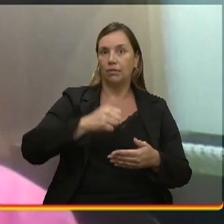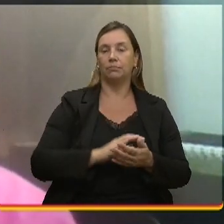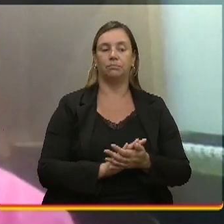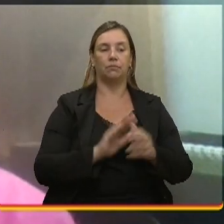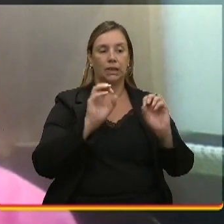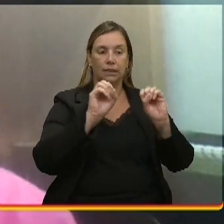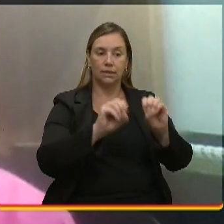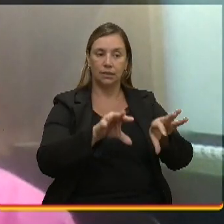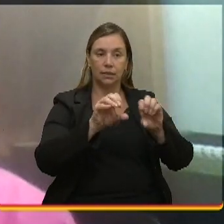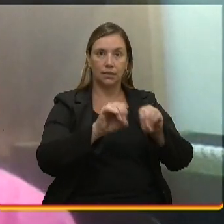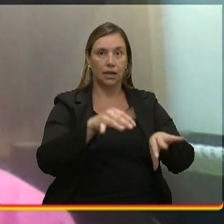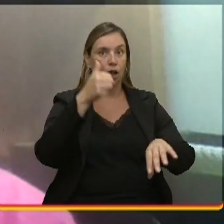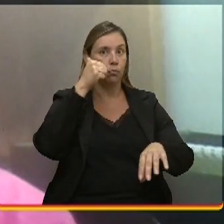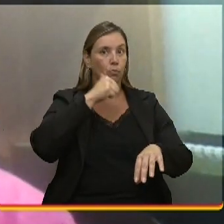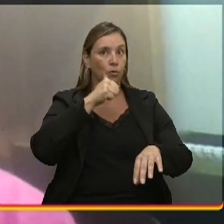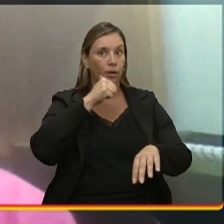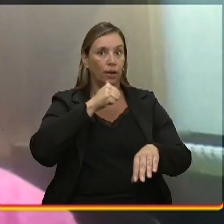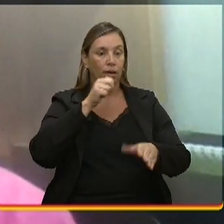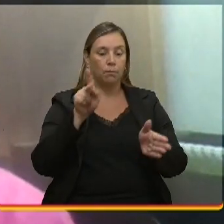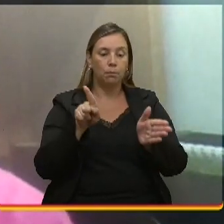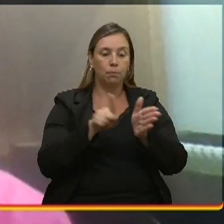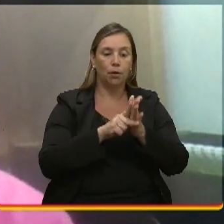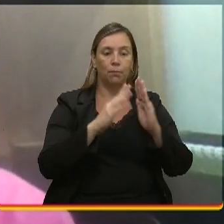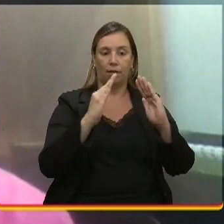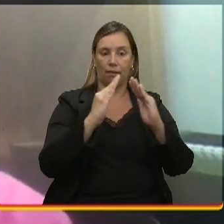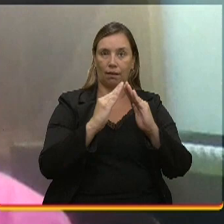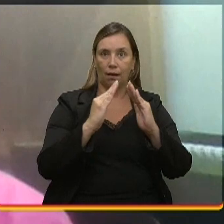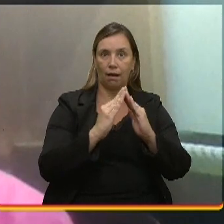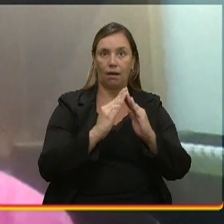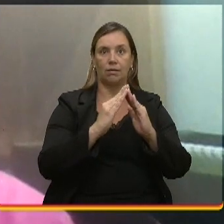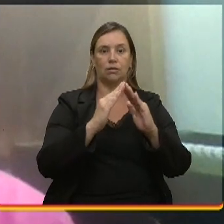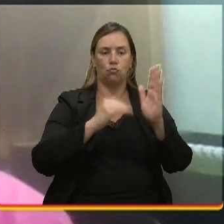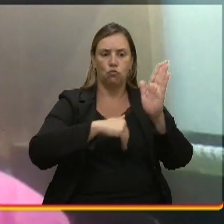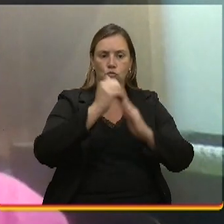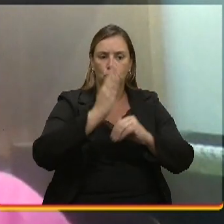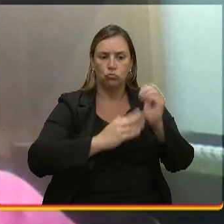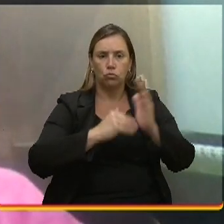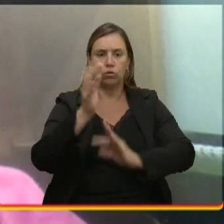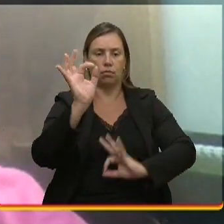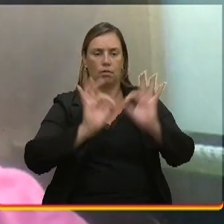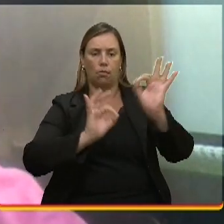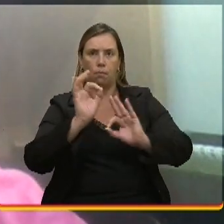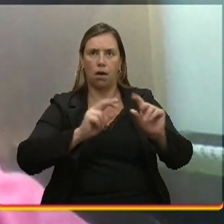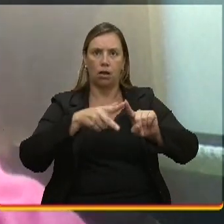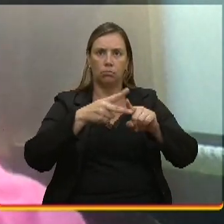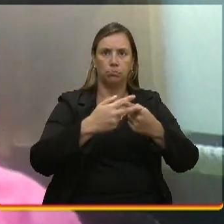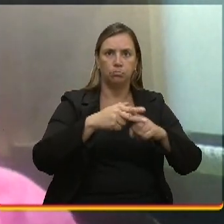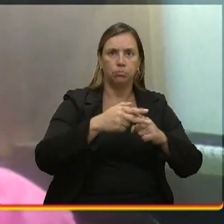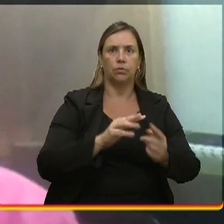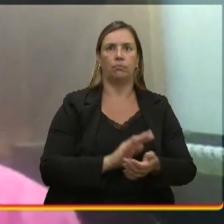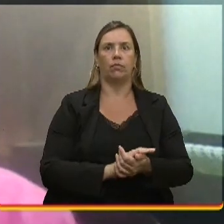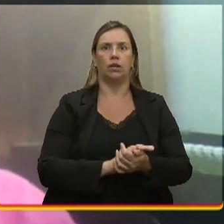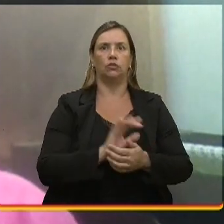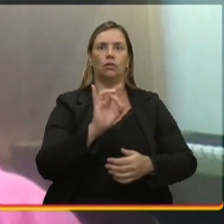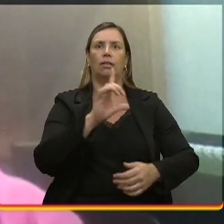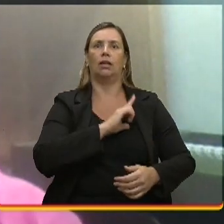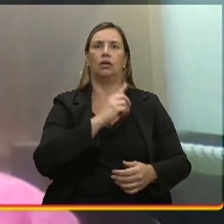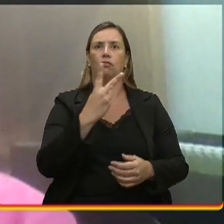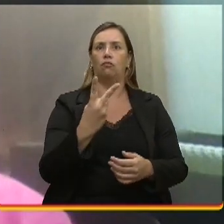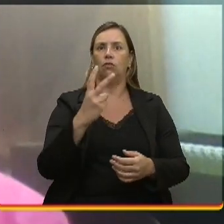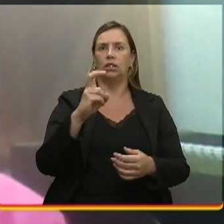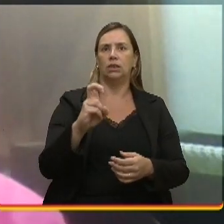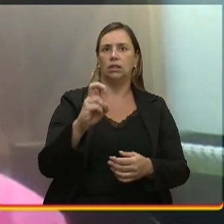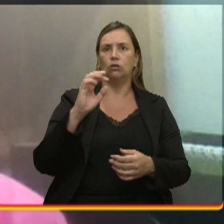ensinar a mulher a fazer a sua própria casa, construir, arrumar, porque, na realidade, no Brasil, hoje, nós temos 25 milhões, mais